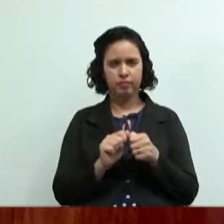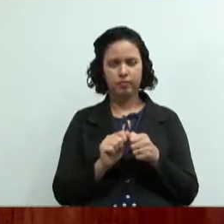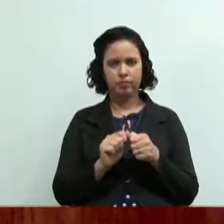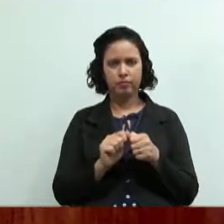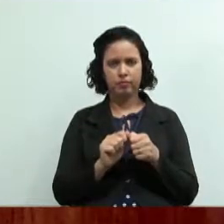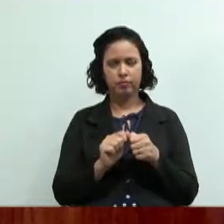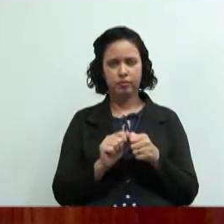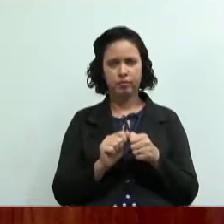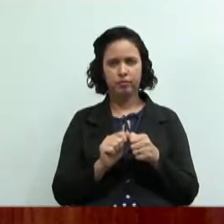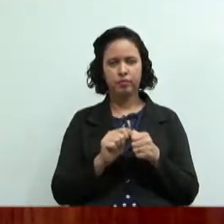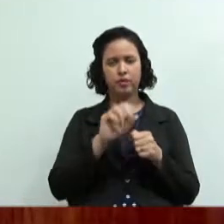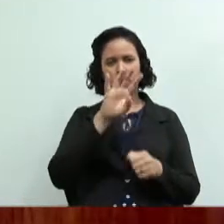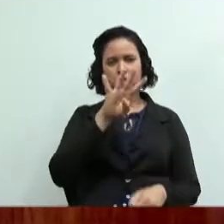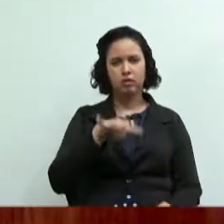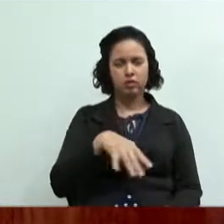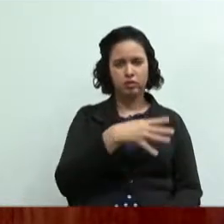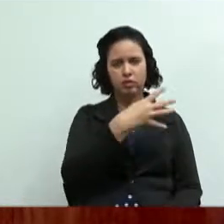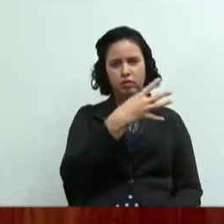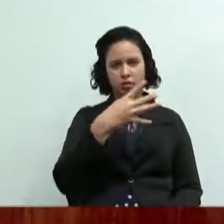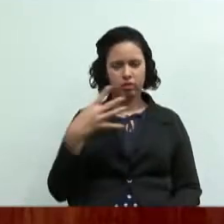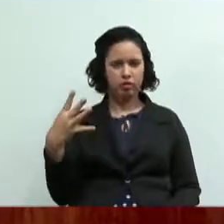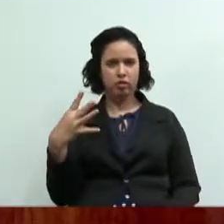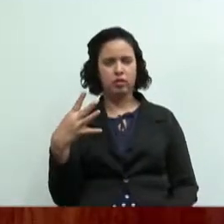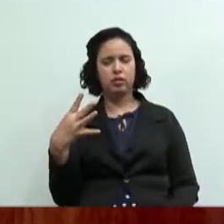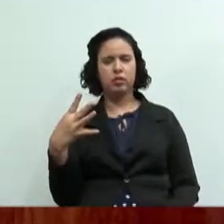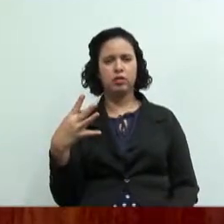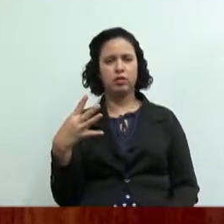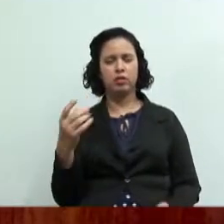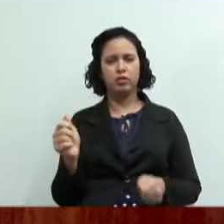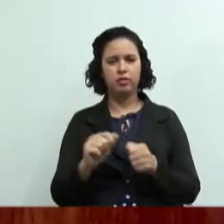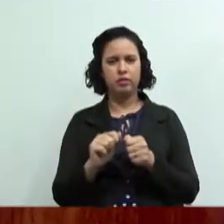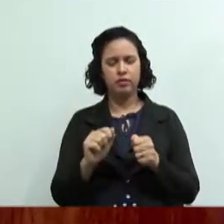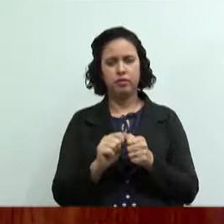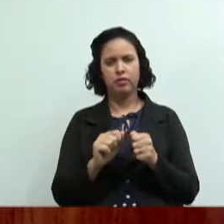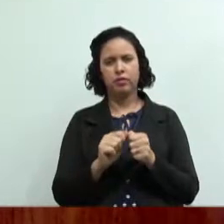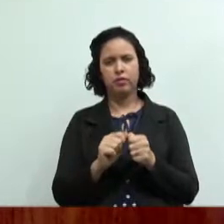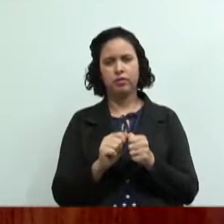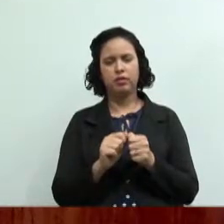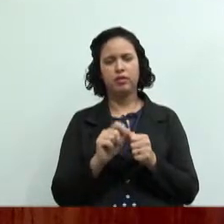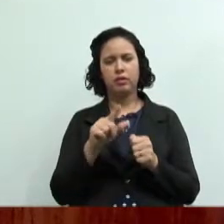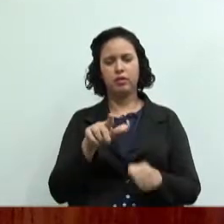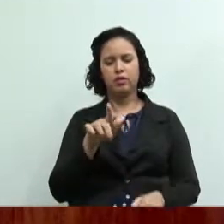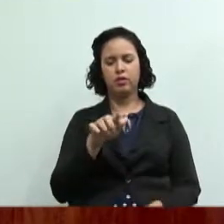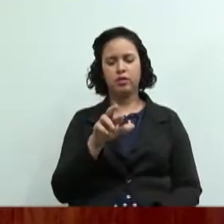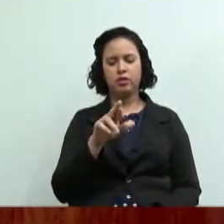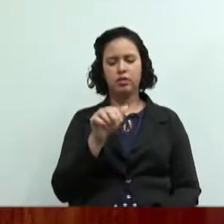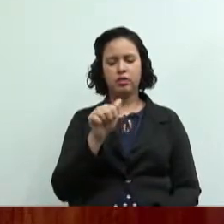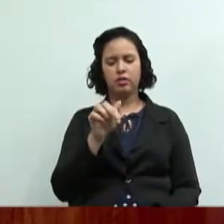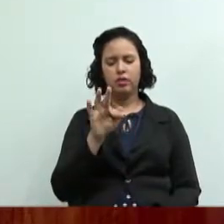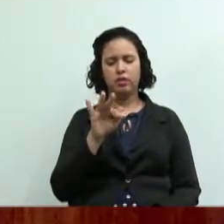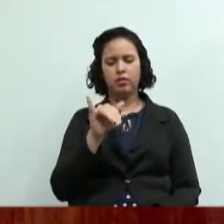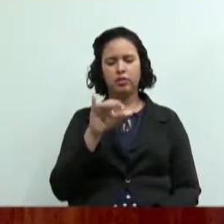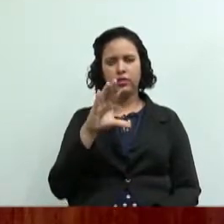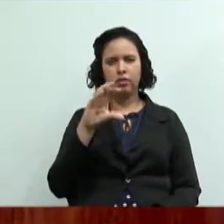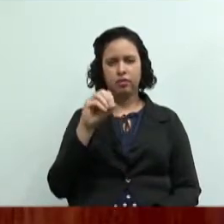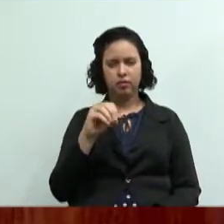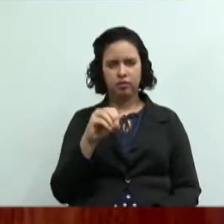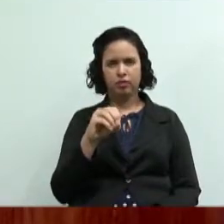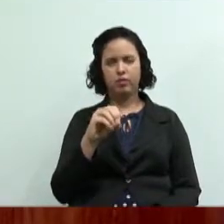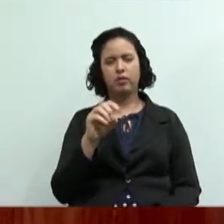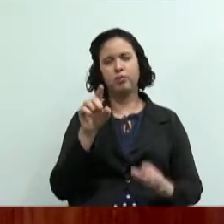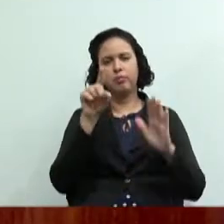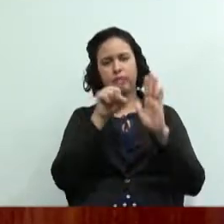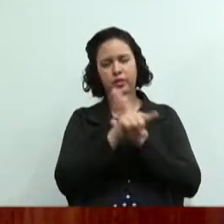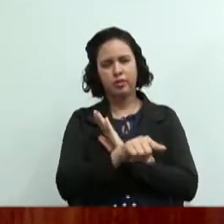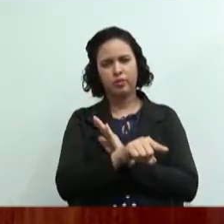isso para o Excel e vão transformar em gráficos os gráficos de pesquisa aqueles gráficos que vão dizer para perguntas sobre